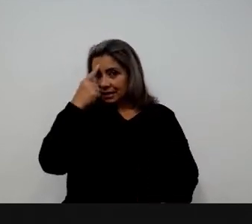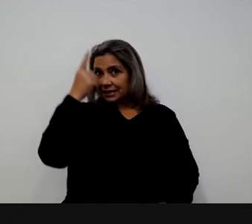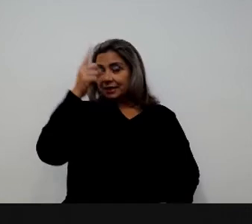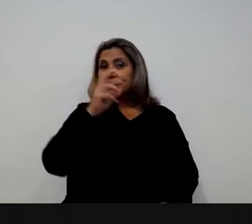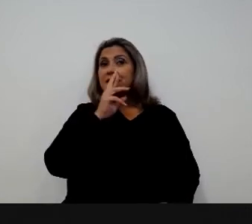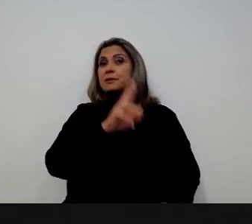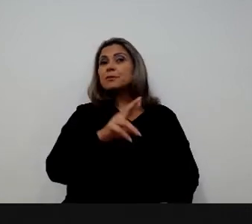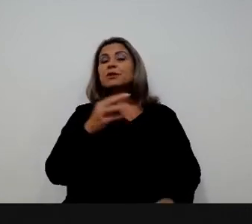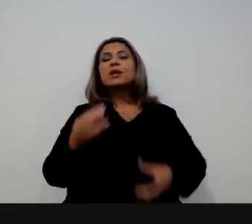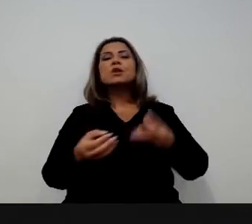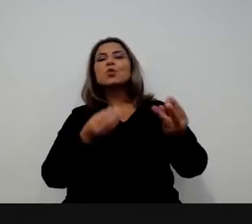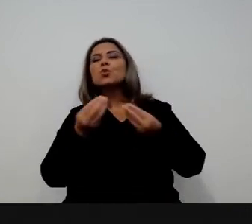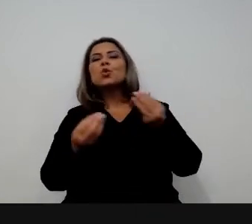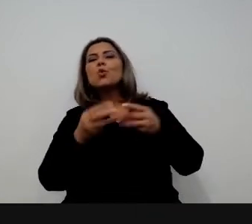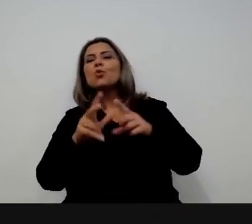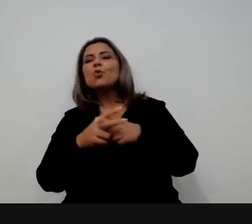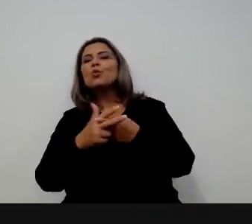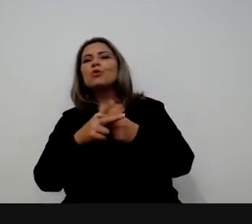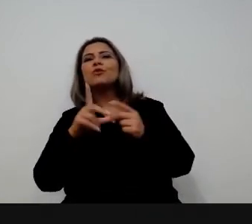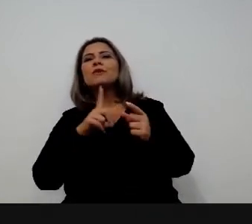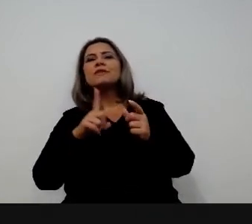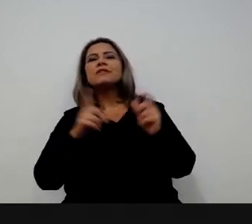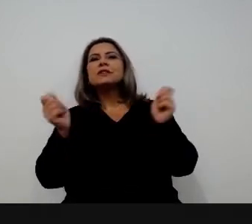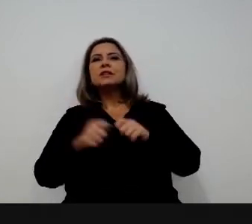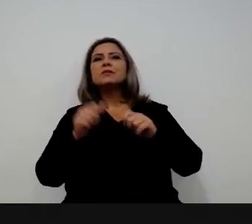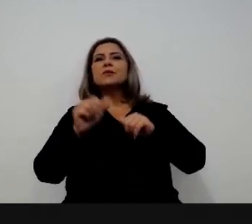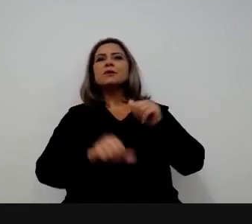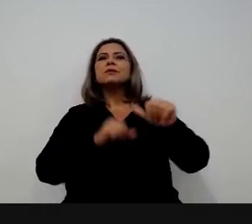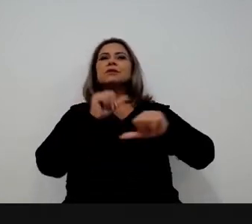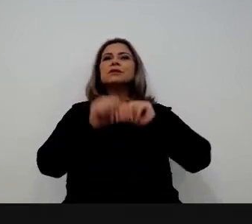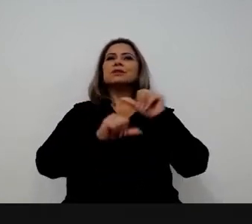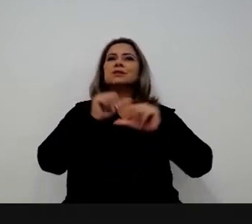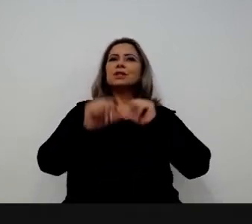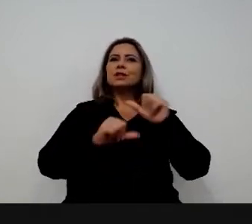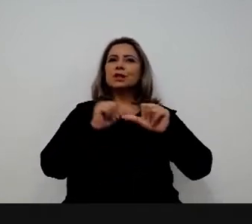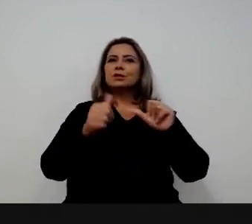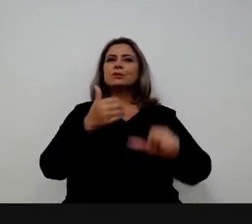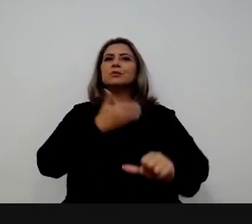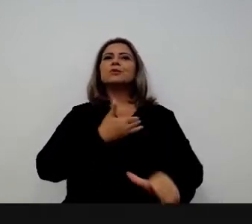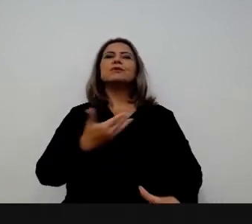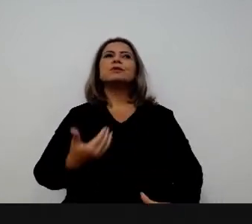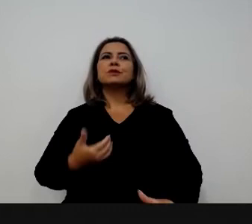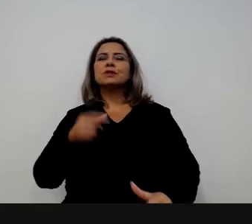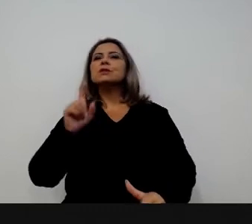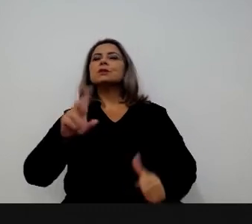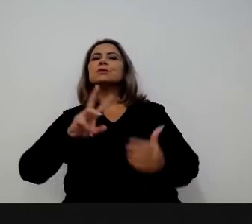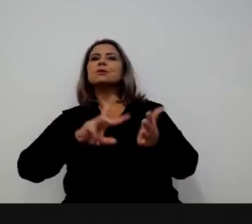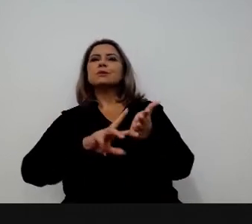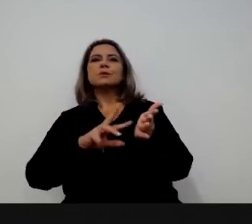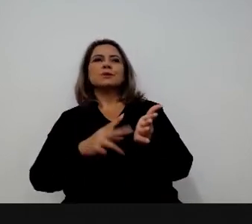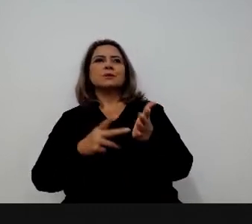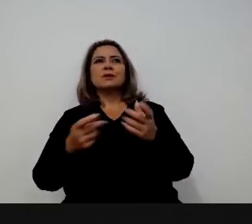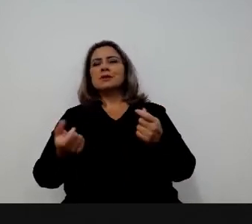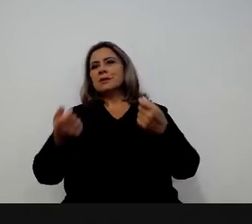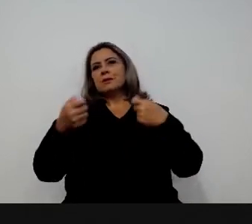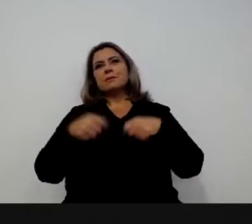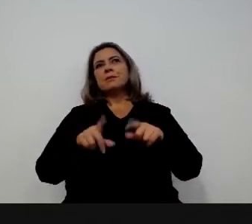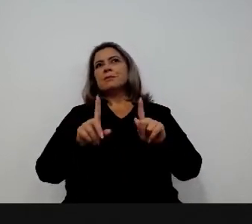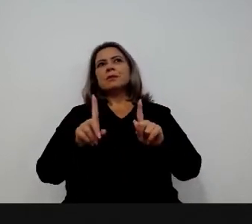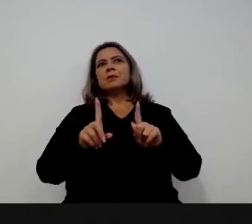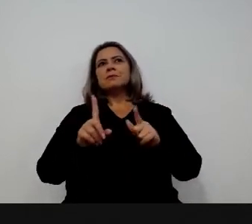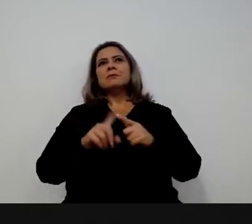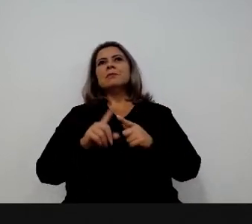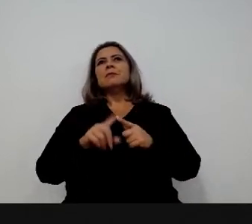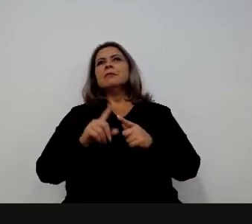E a gente está vendo como que essas ferramentas têm o potencial de transformar o serviço público. E isso significa que a gente não precisa apenas,